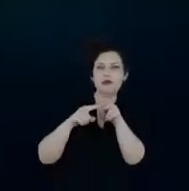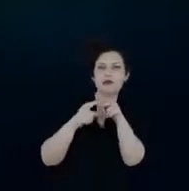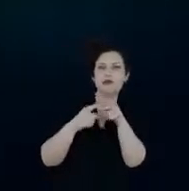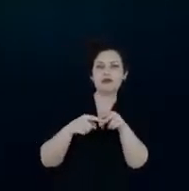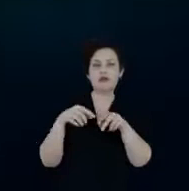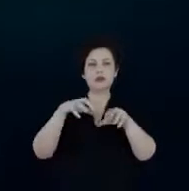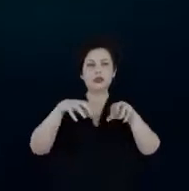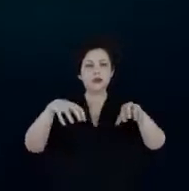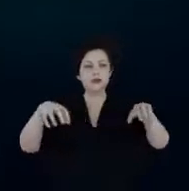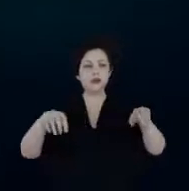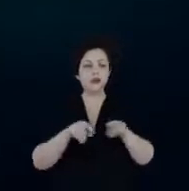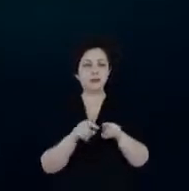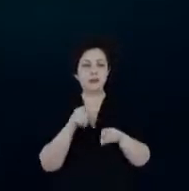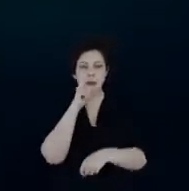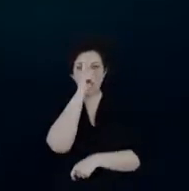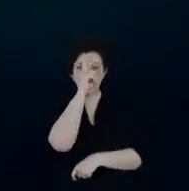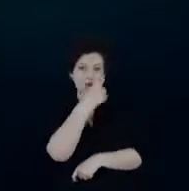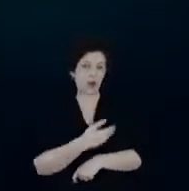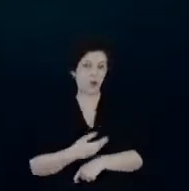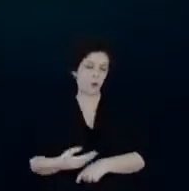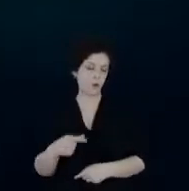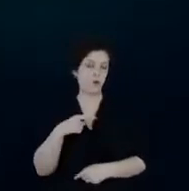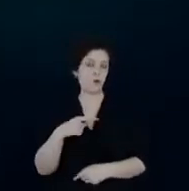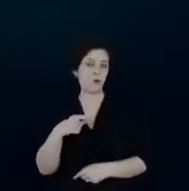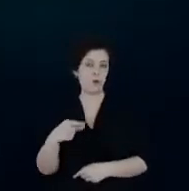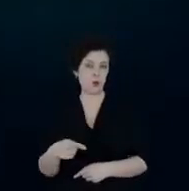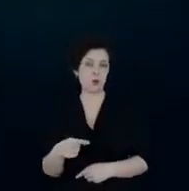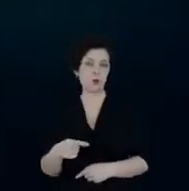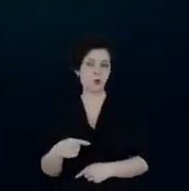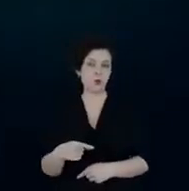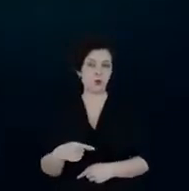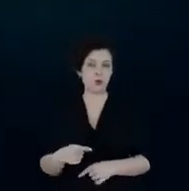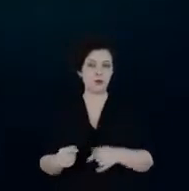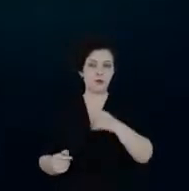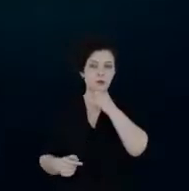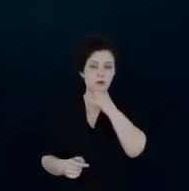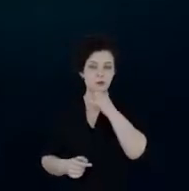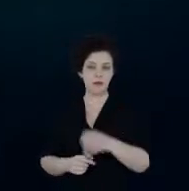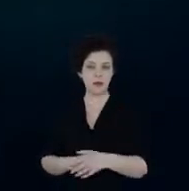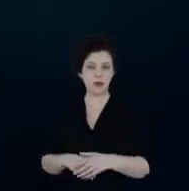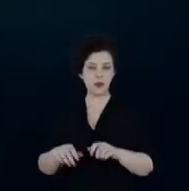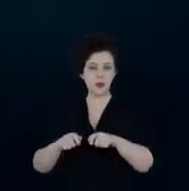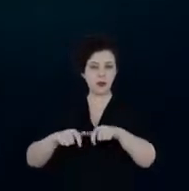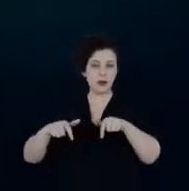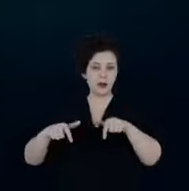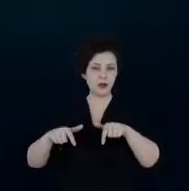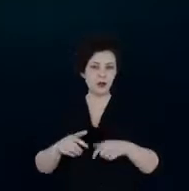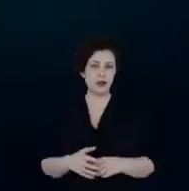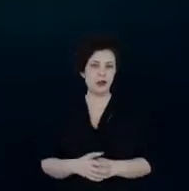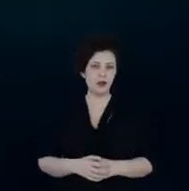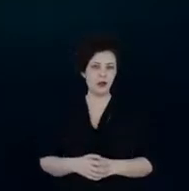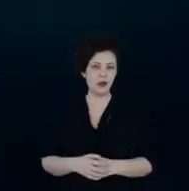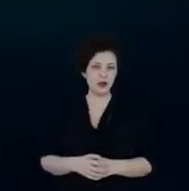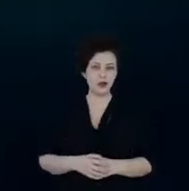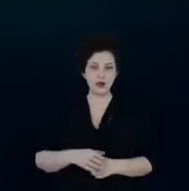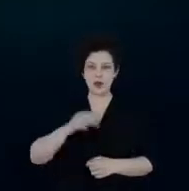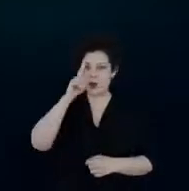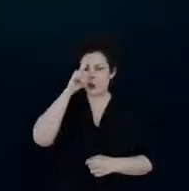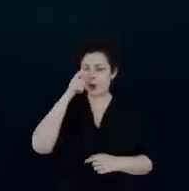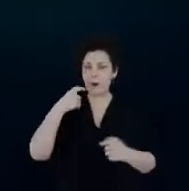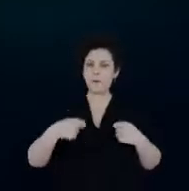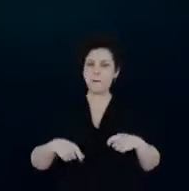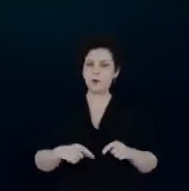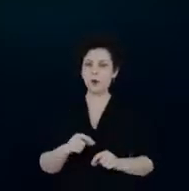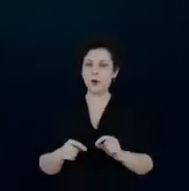hospitais públicos, e no caso, certificados pelo SEBAS, são hospitais que têm uma necessidade muito grande